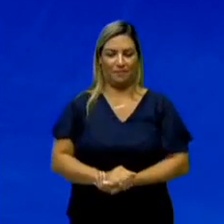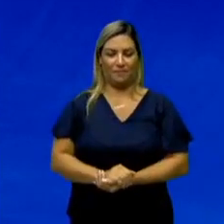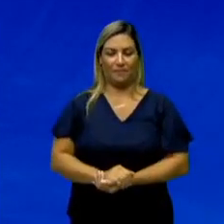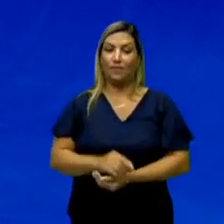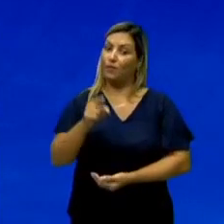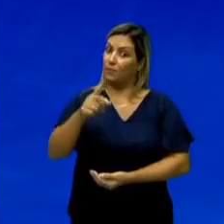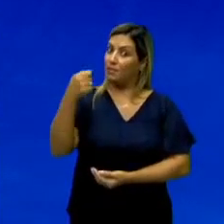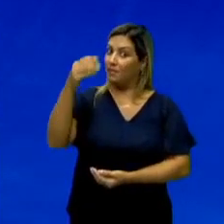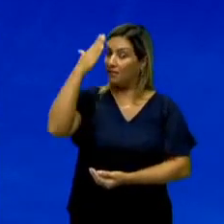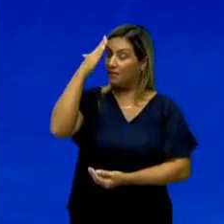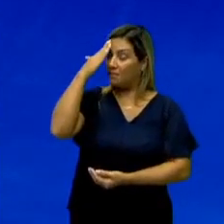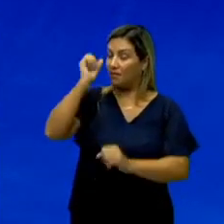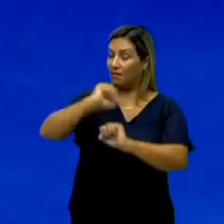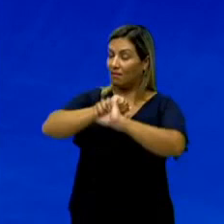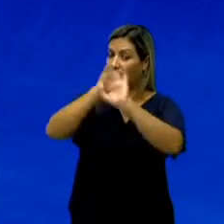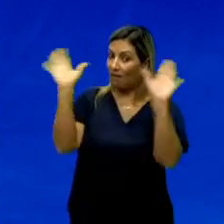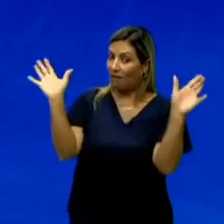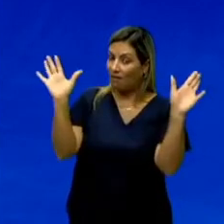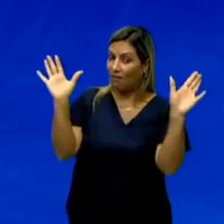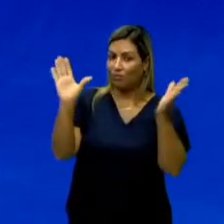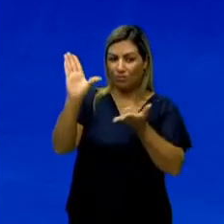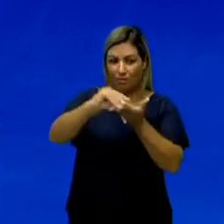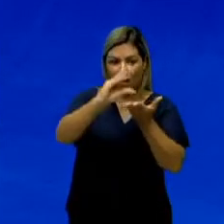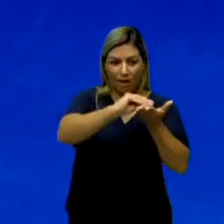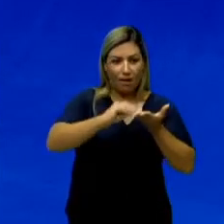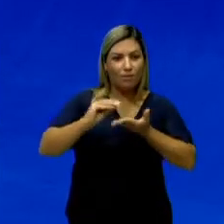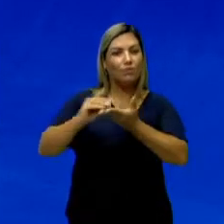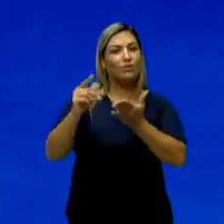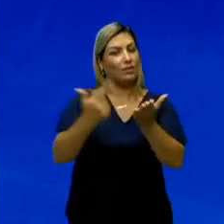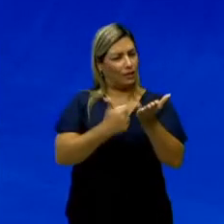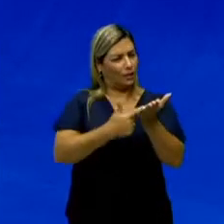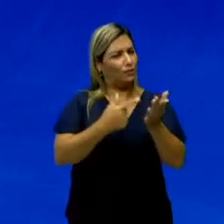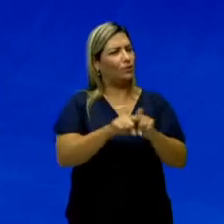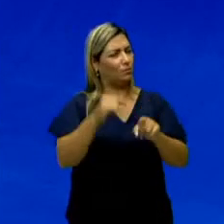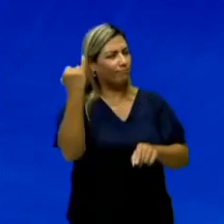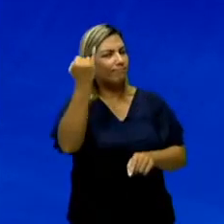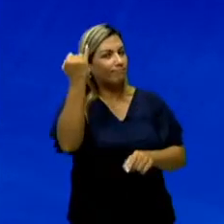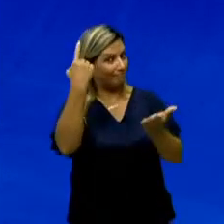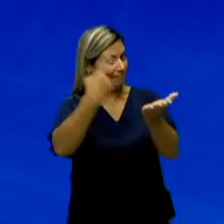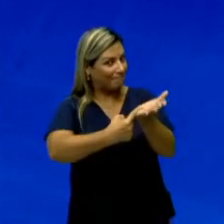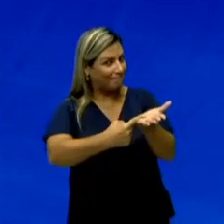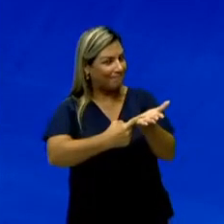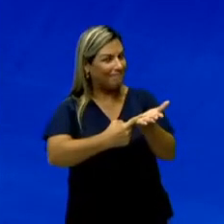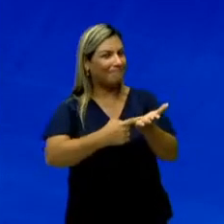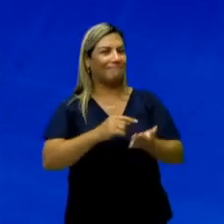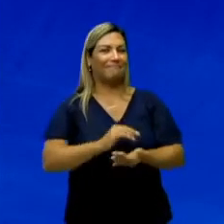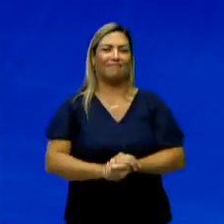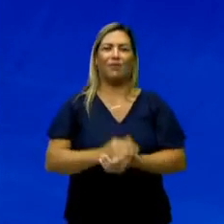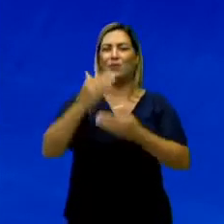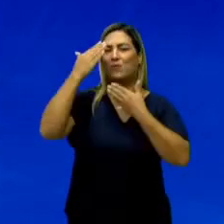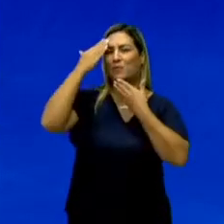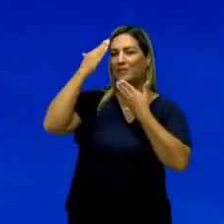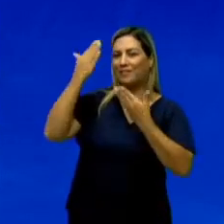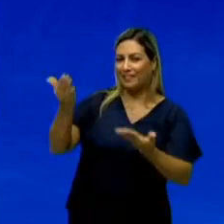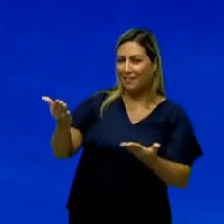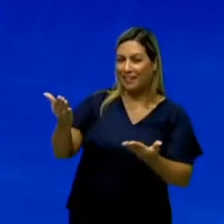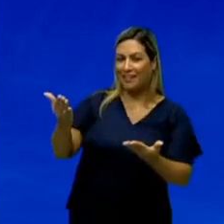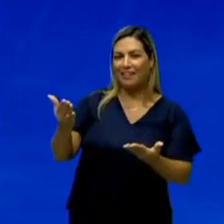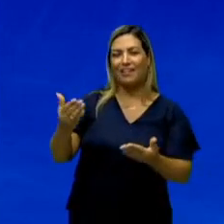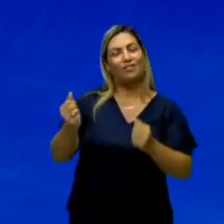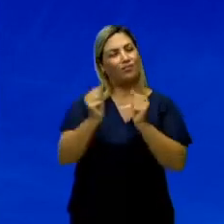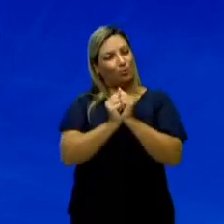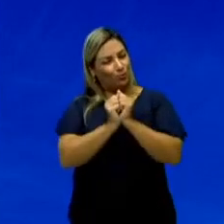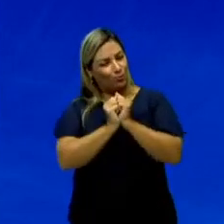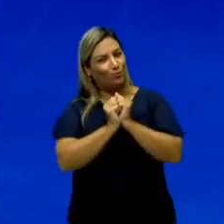Você precisa saber esses dados, além das obras que são muito importantes. Combinado? Muito obrigada pela sua